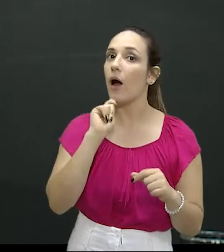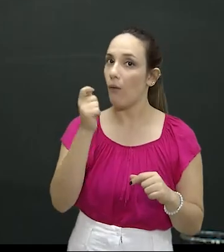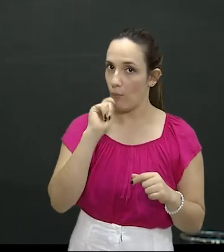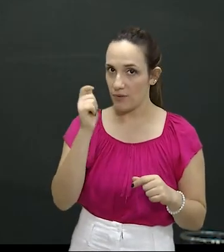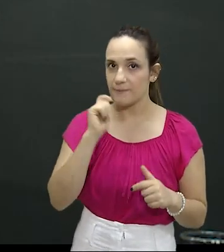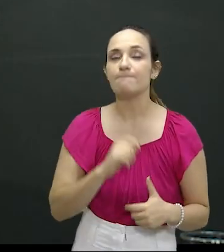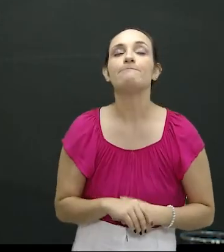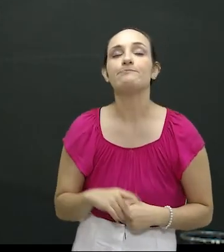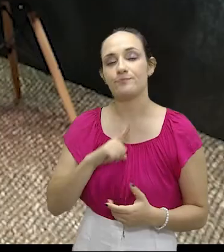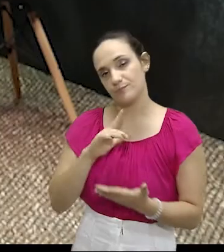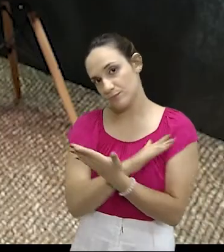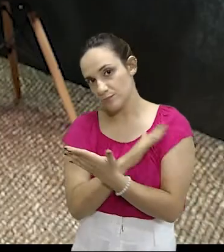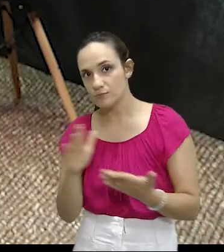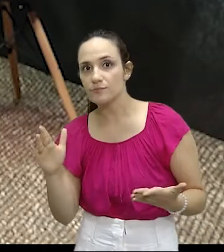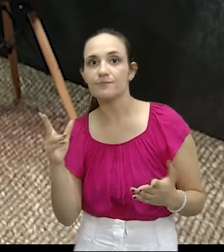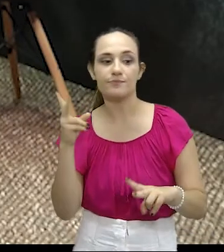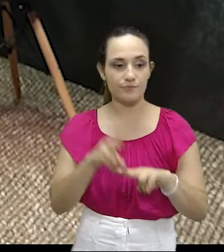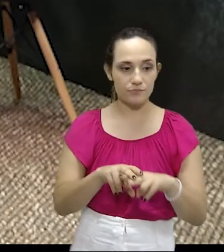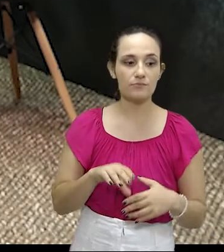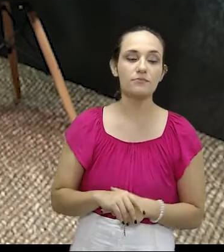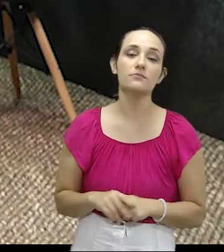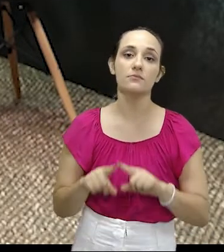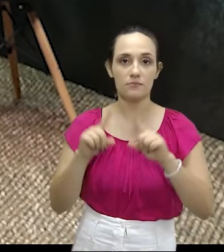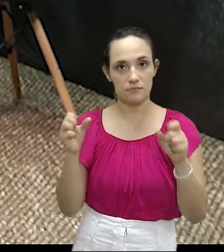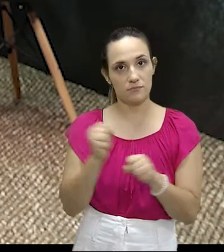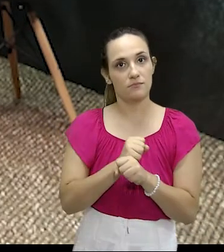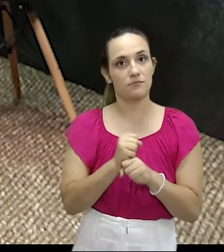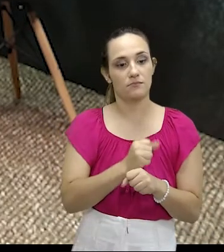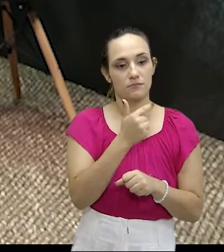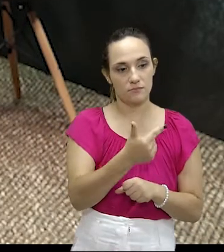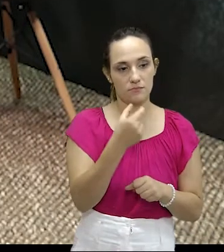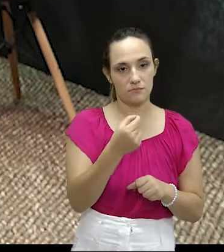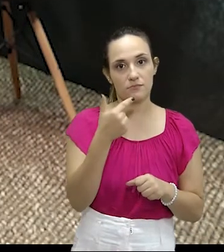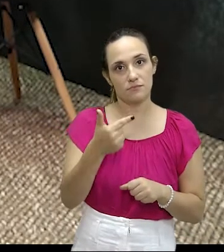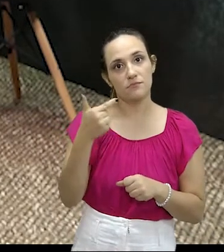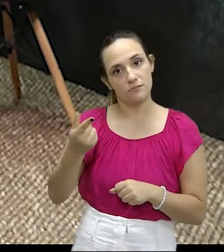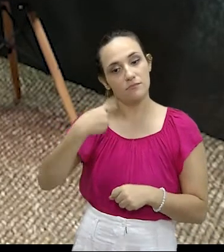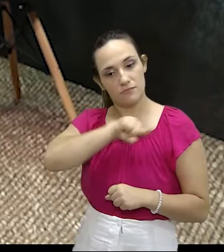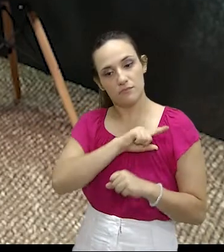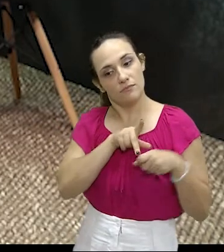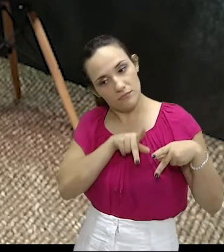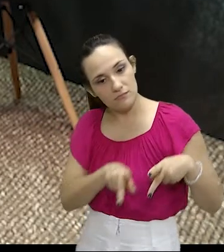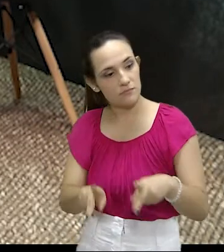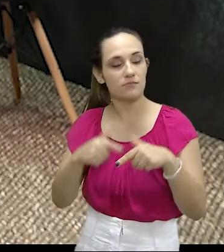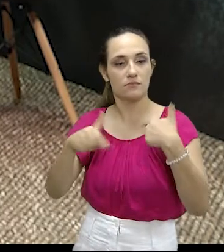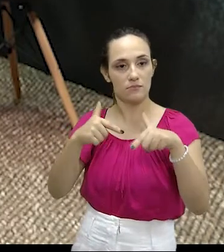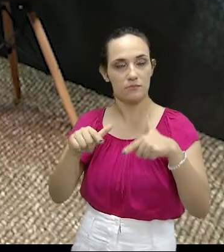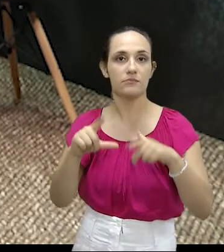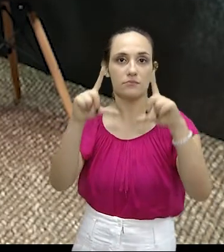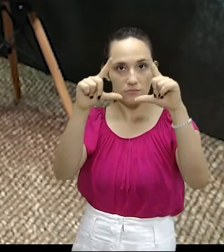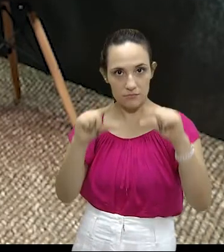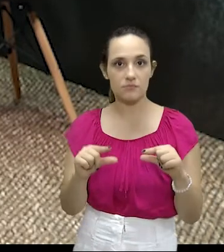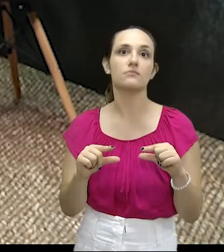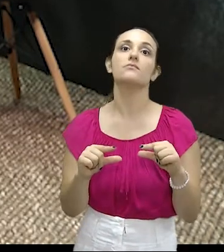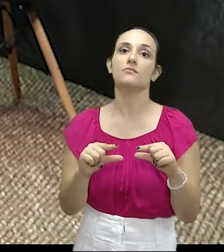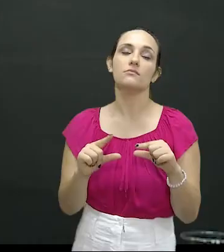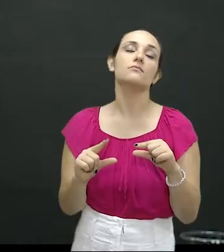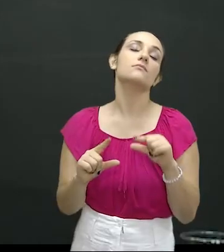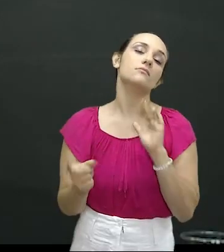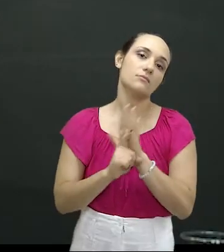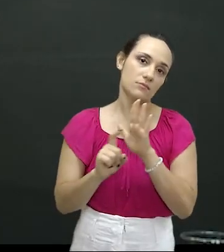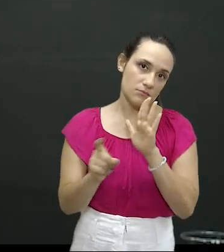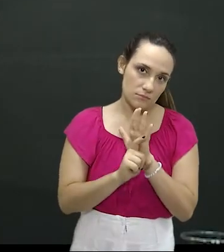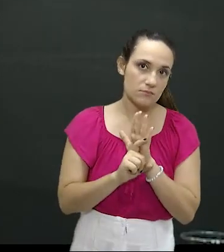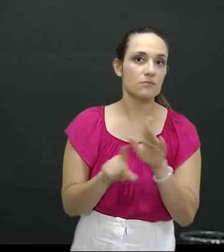nas apreensões. Mas, no ano de 2022, continuaremos aí atuantes no enfrentamento do trafo de